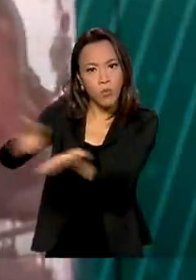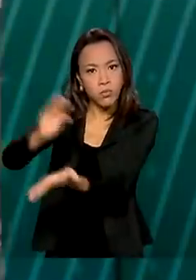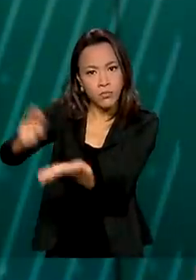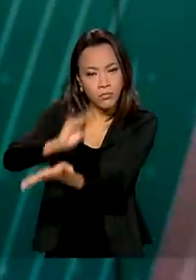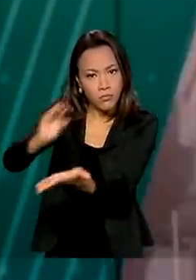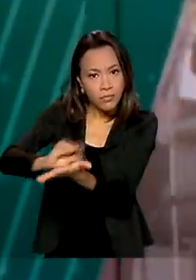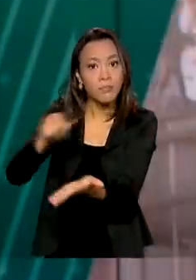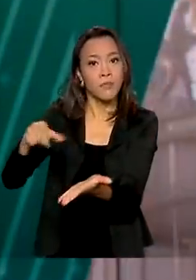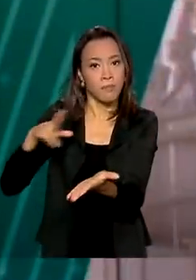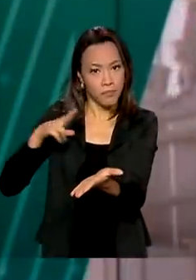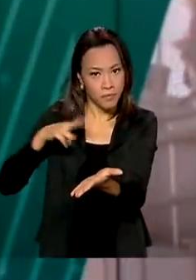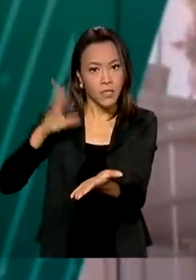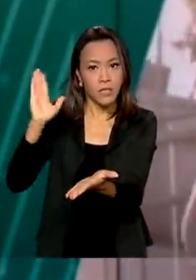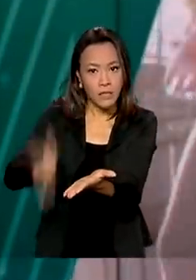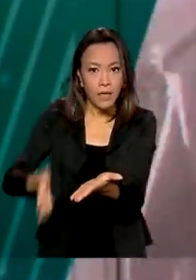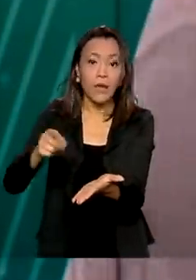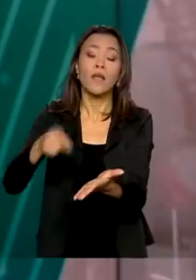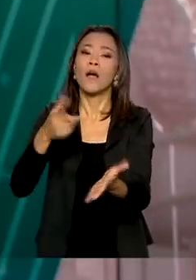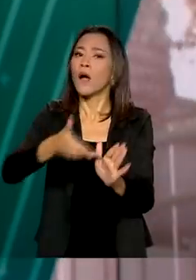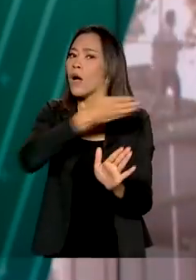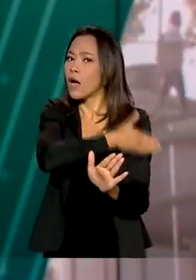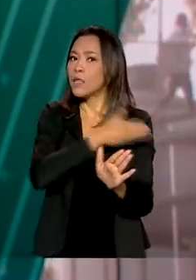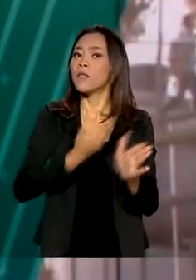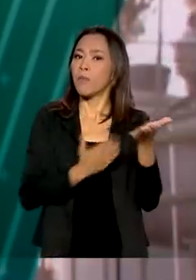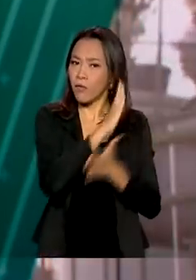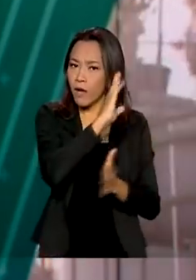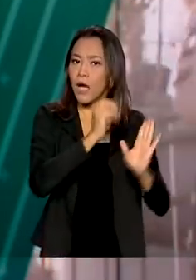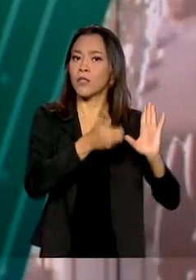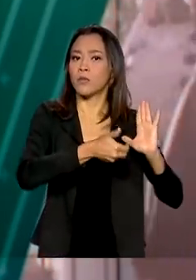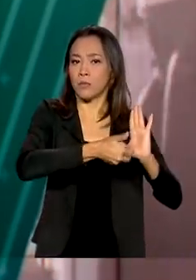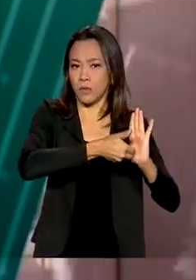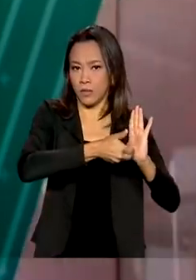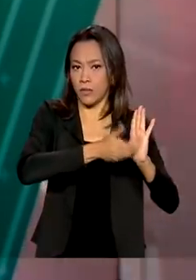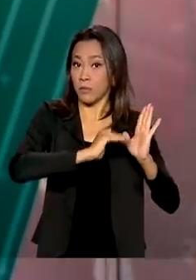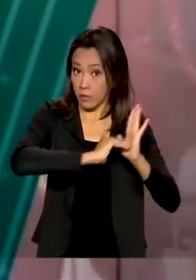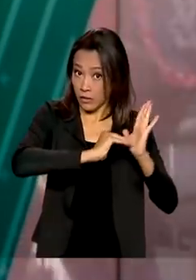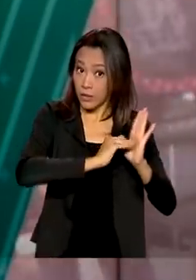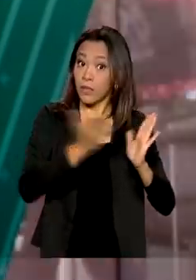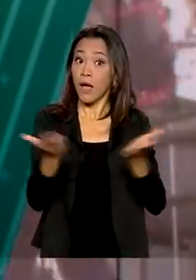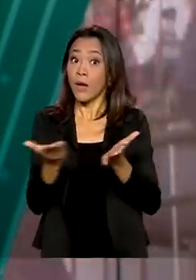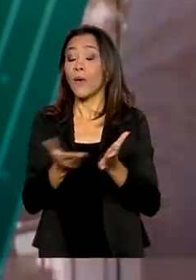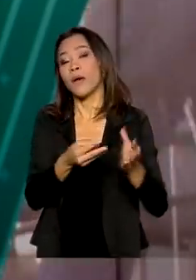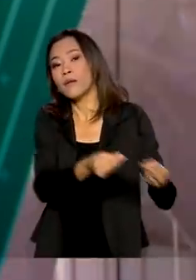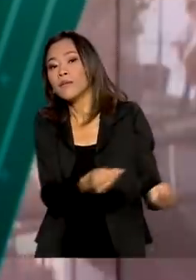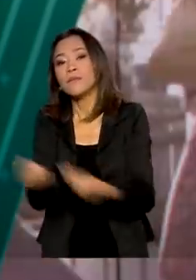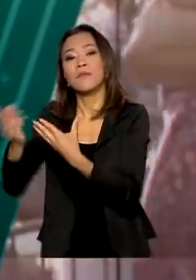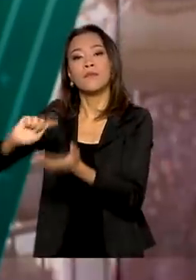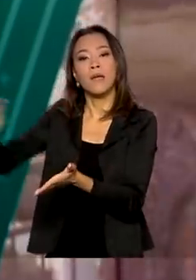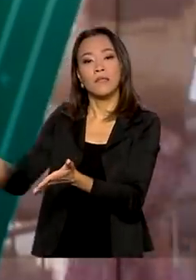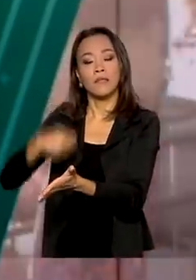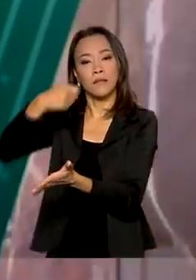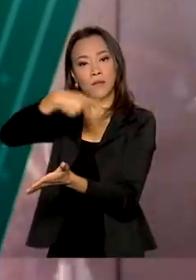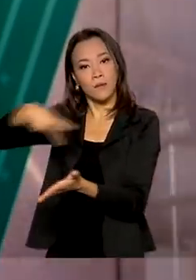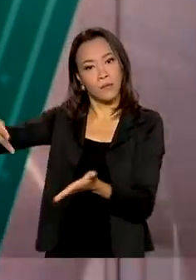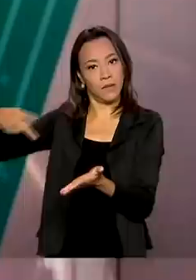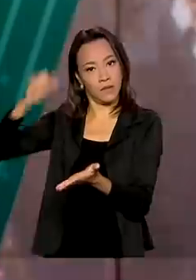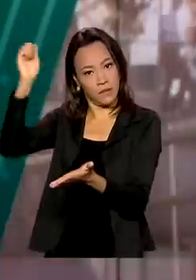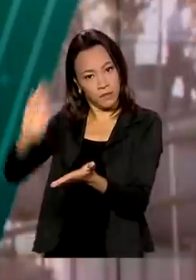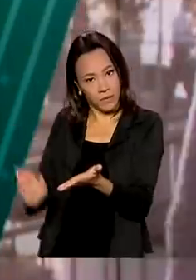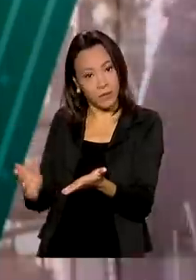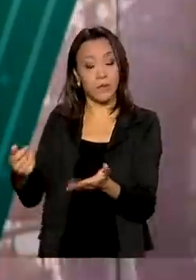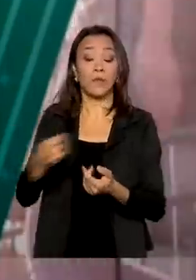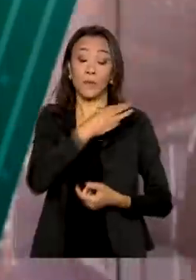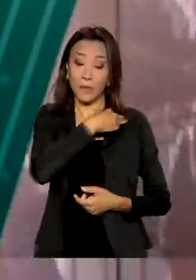proposta já havia sido aprovada pelo Senado e segue agora para a sanção presidencial. O ministro de Minas e Energia, Bento